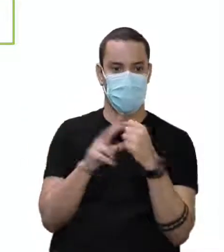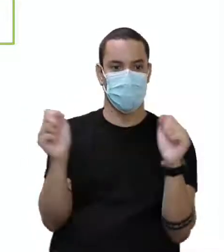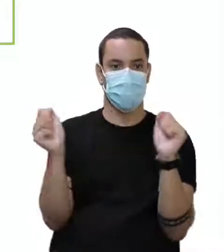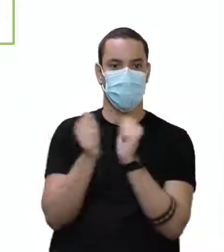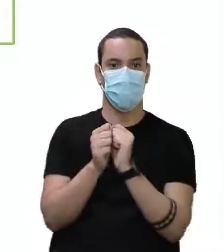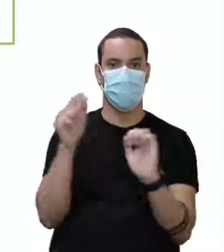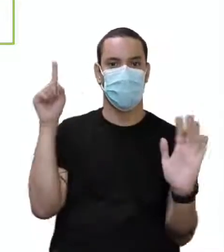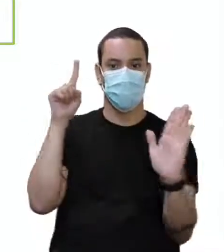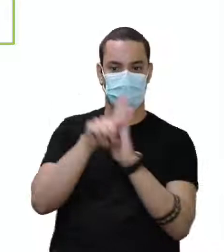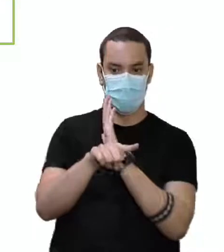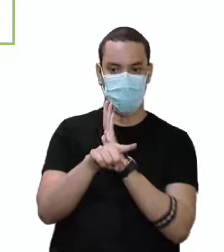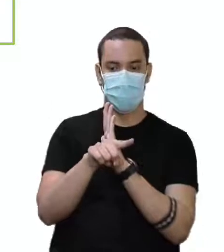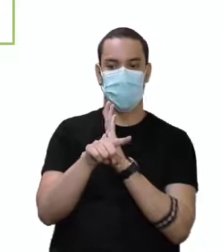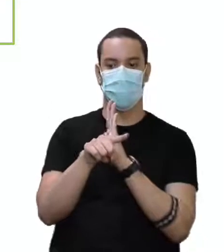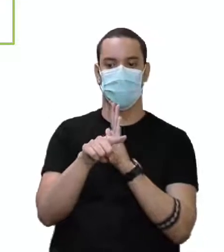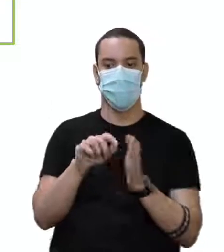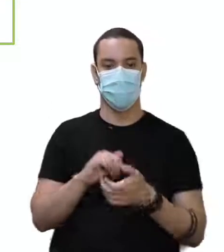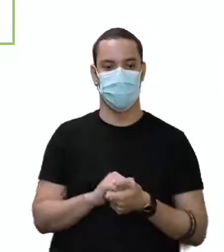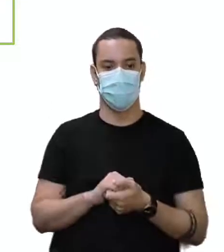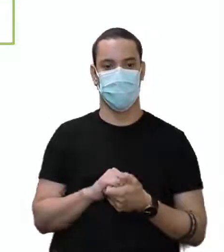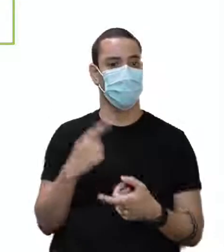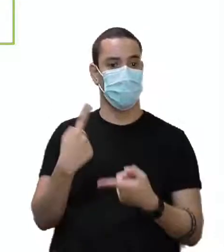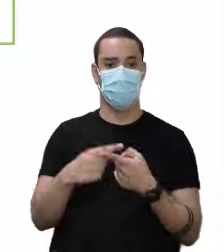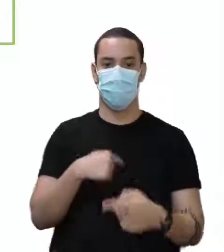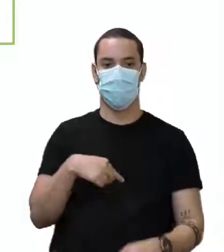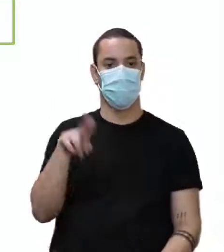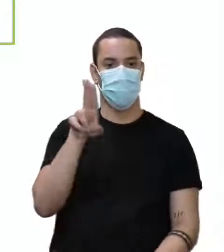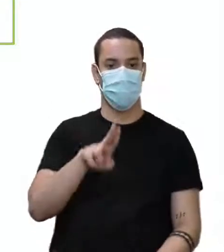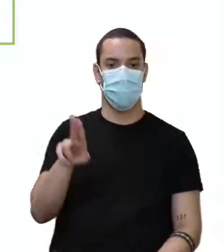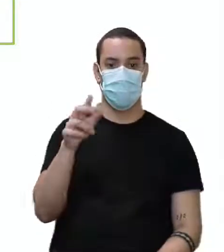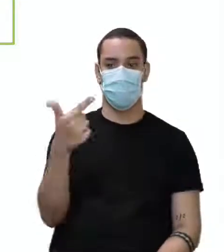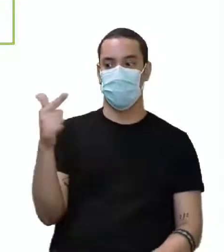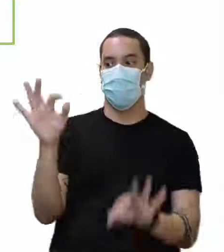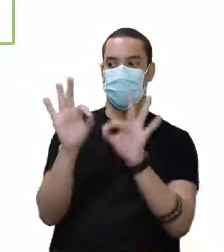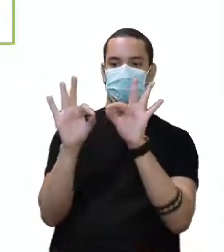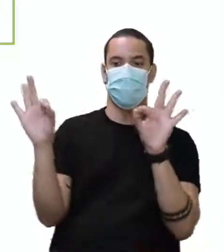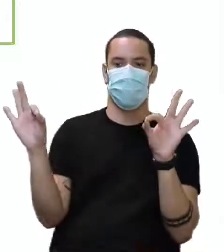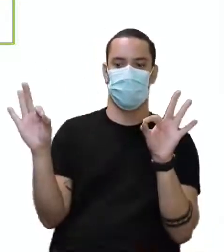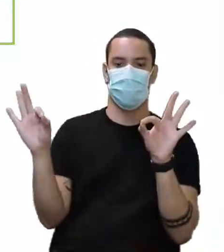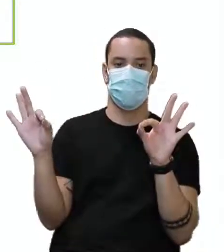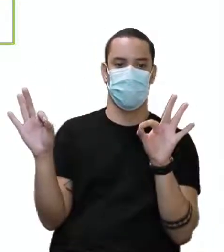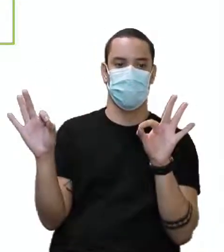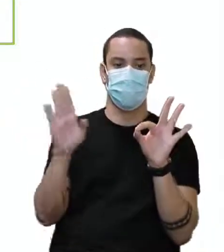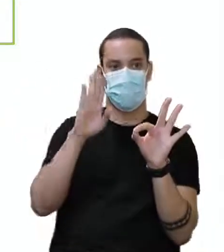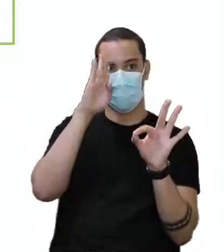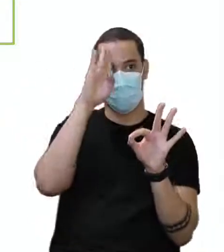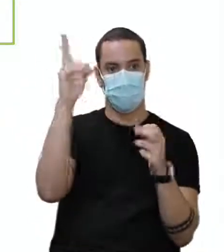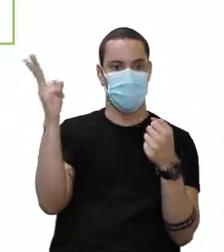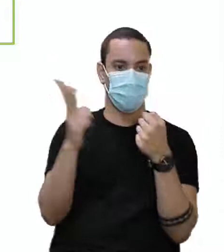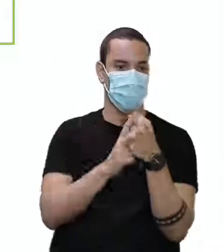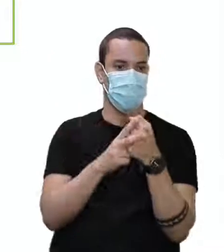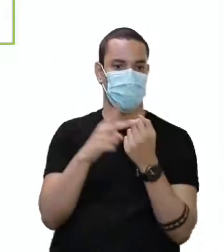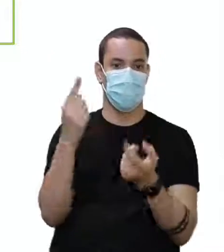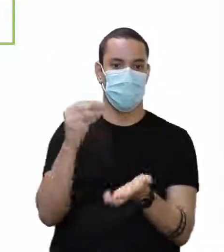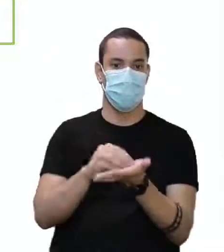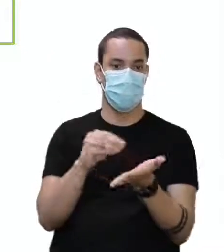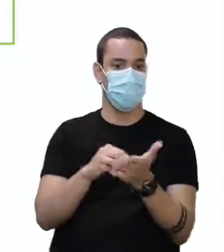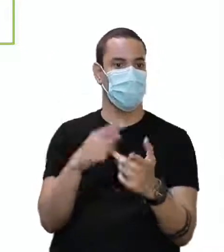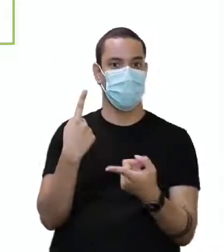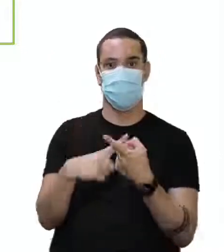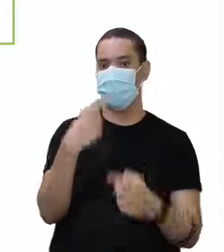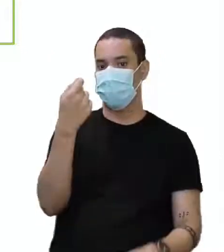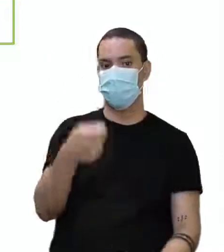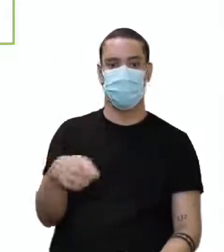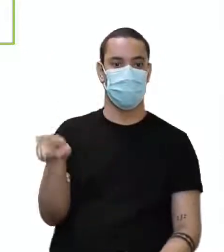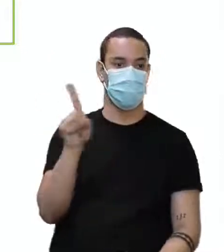verbo da pergunta. E por que eu não uso o resto da minha frase? Por que o verbo principal não vem? Porque não é necessário.